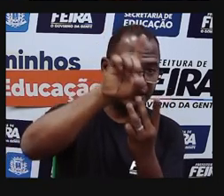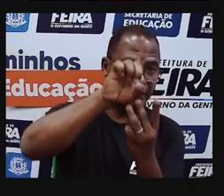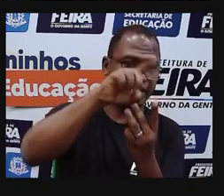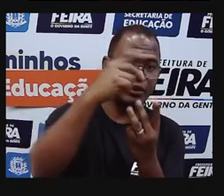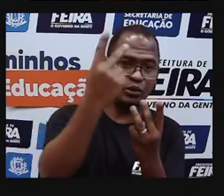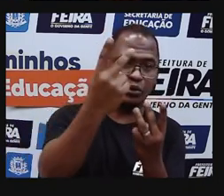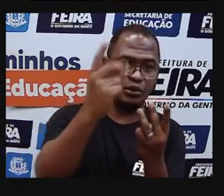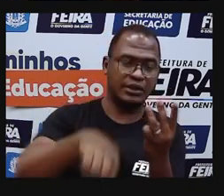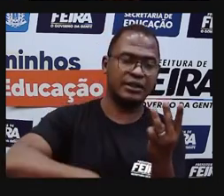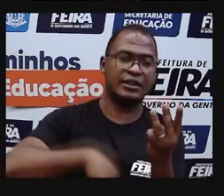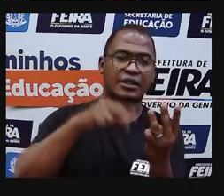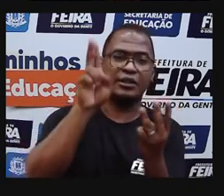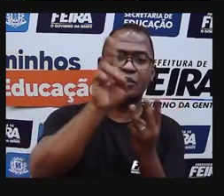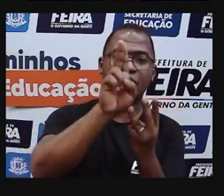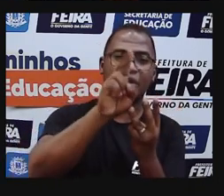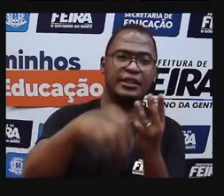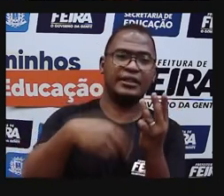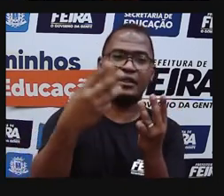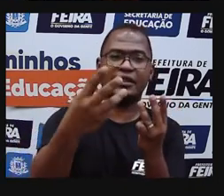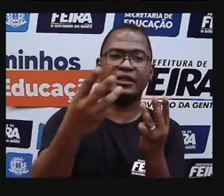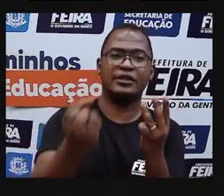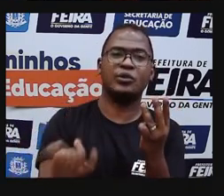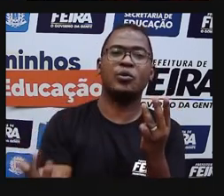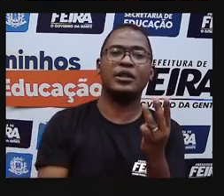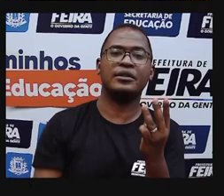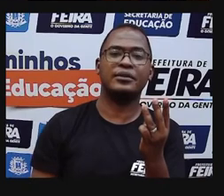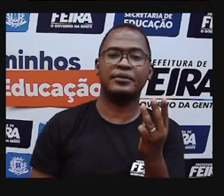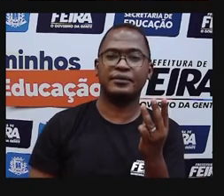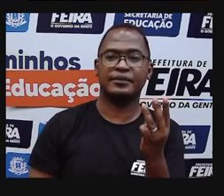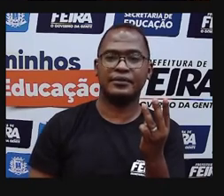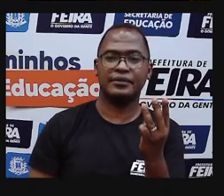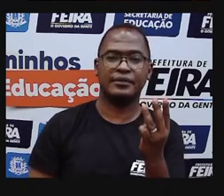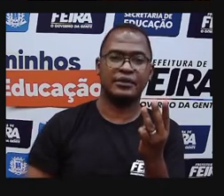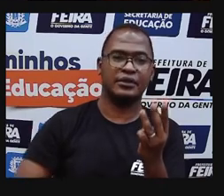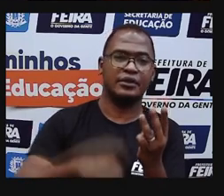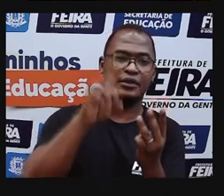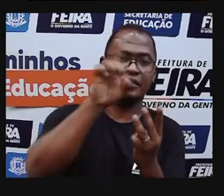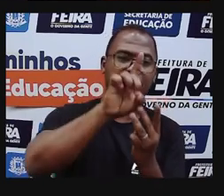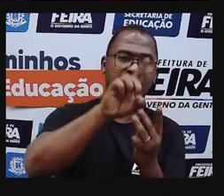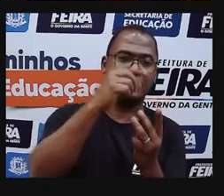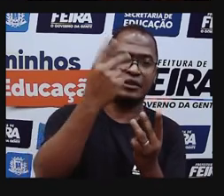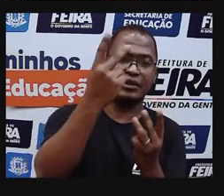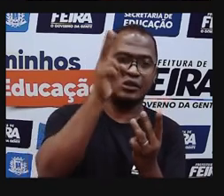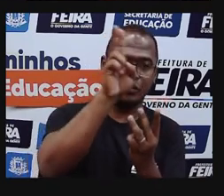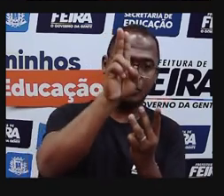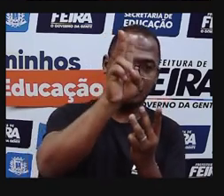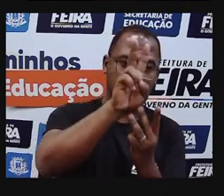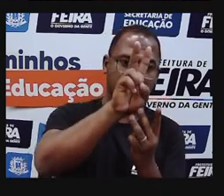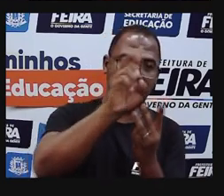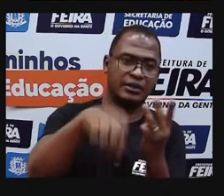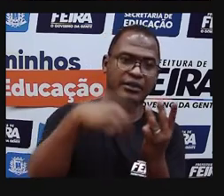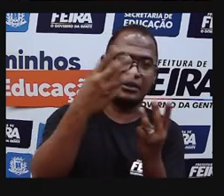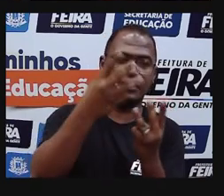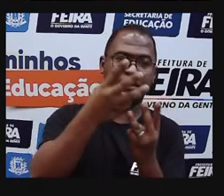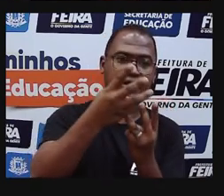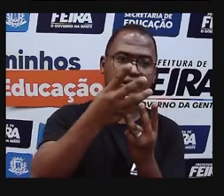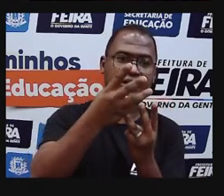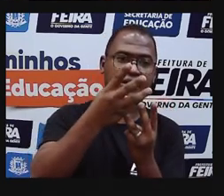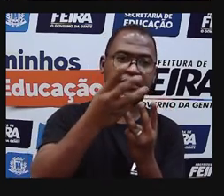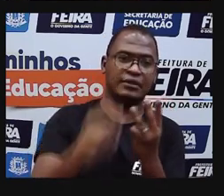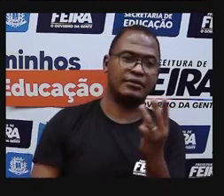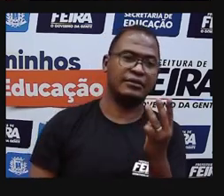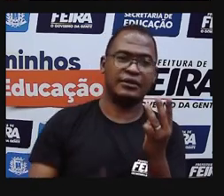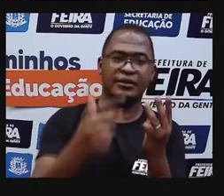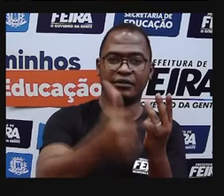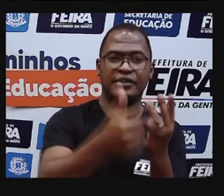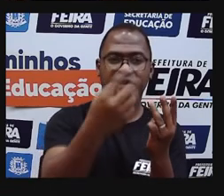unidades. A gente já sabe que duas dezenas é quanto? Duas dezenas? Vinte. E três unidades? Vinte e